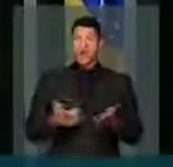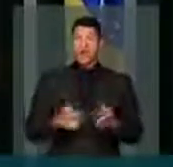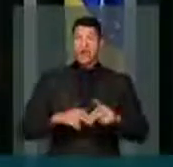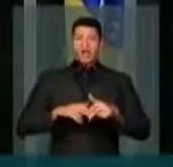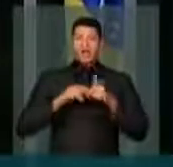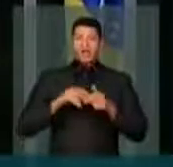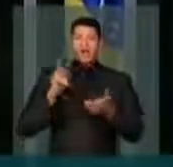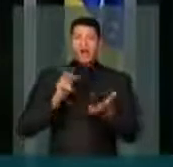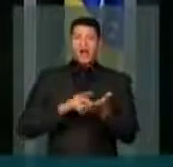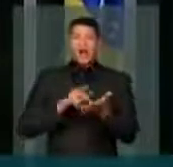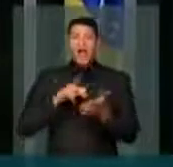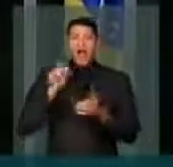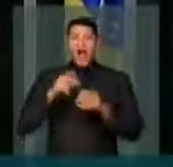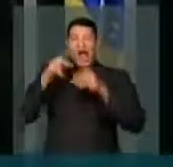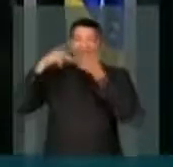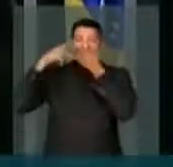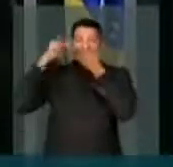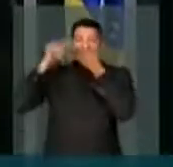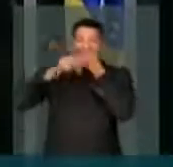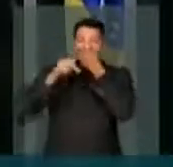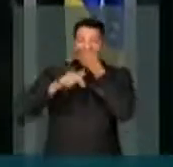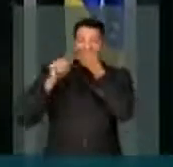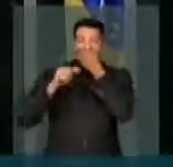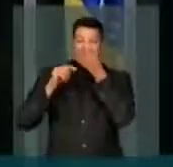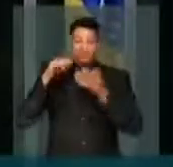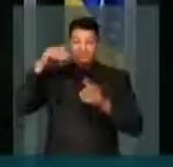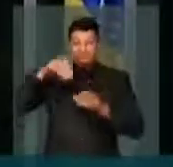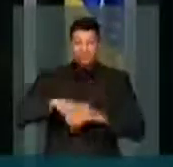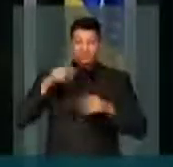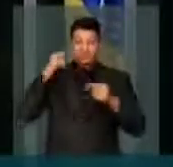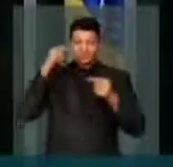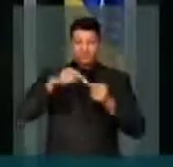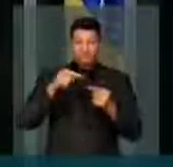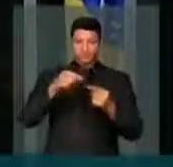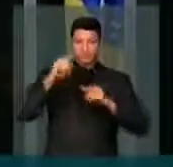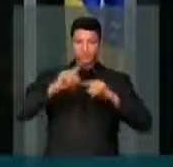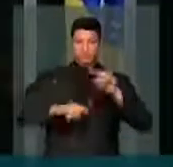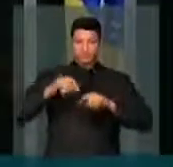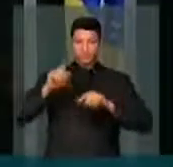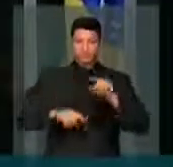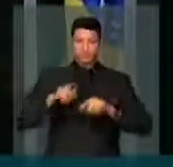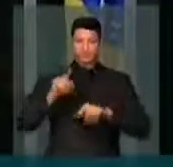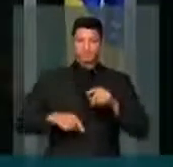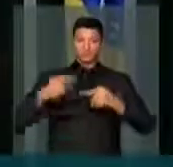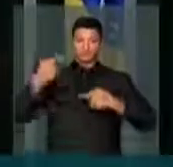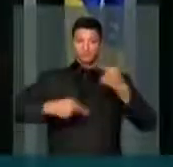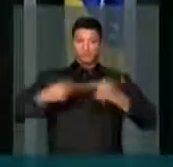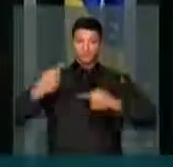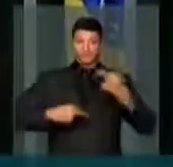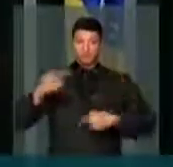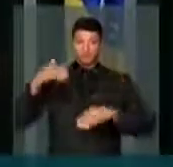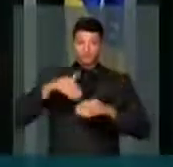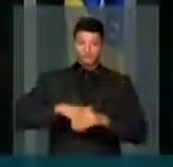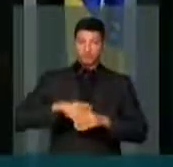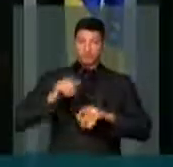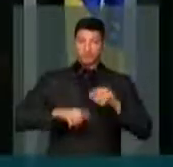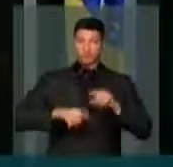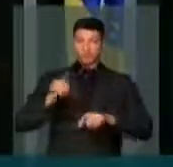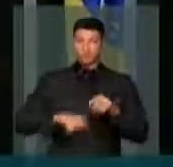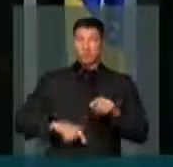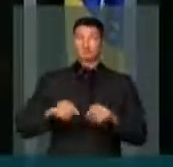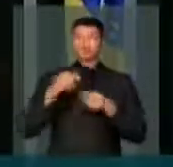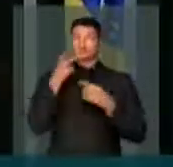porque a verdade é que esse parlamento votou a favor dessas matérias, discutiu essas matérias,